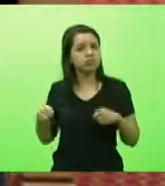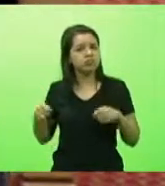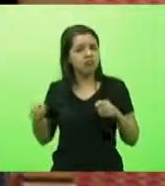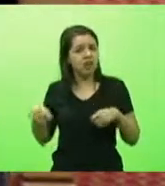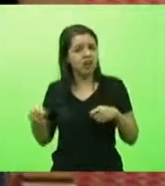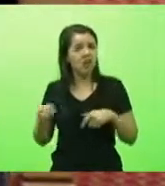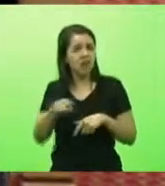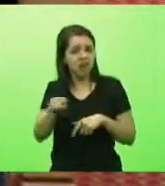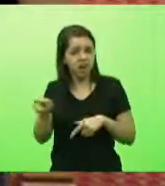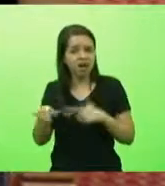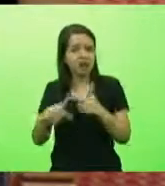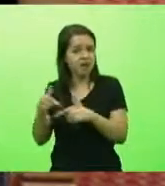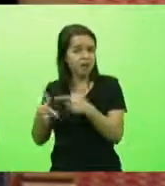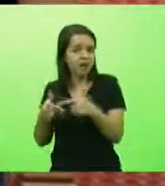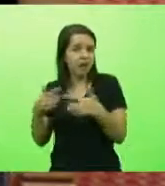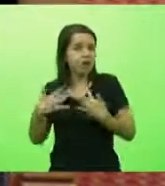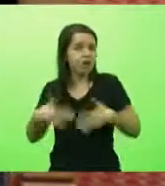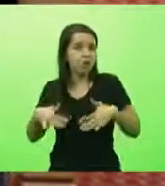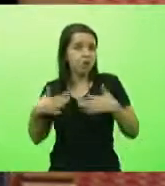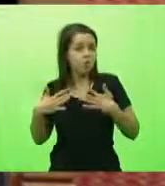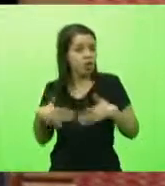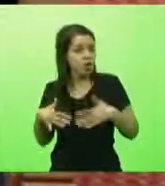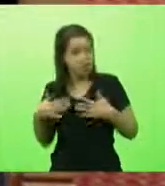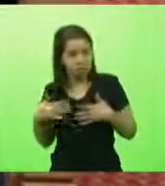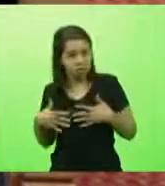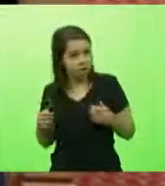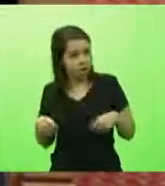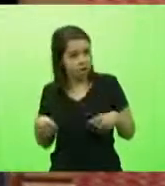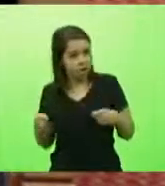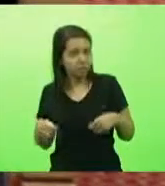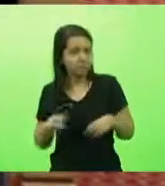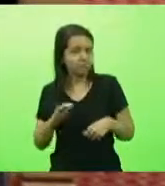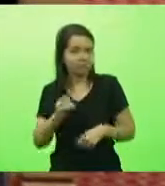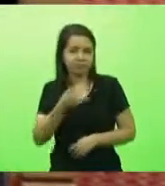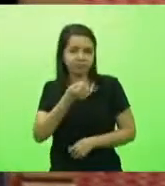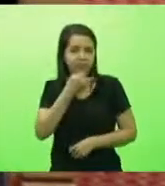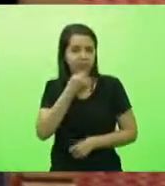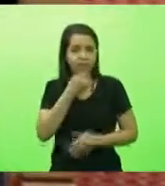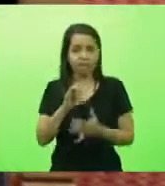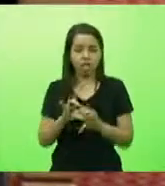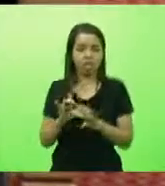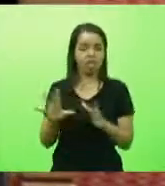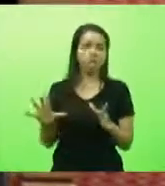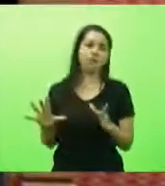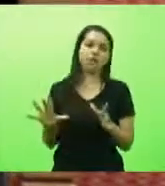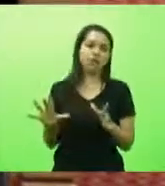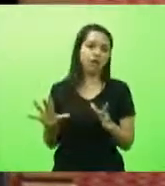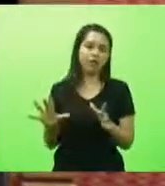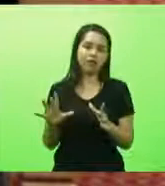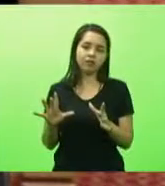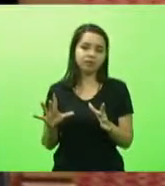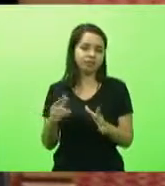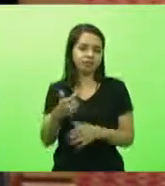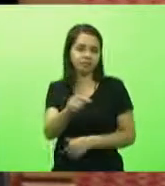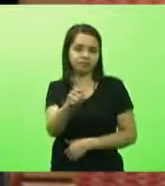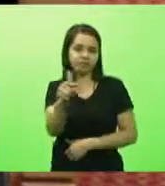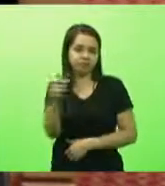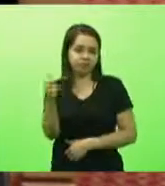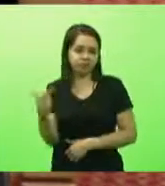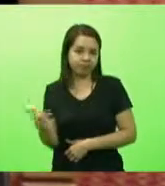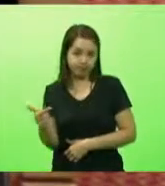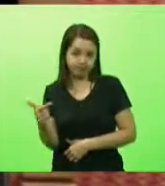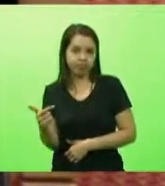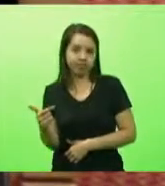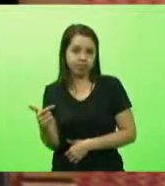trabalhando tranquilamente e infelizmente não foi permitido que o futebol,